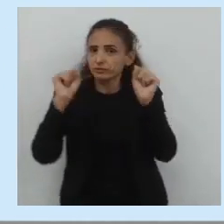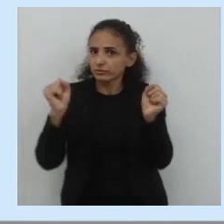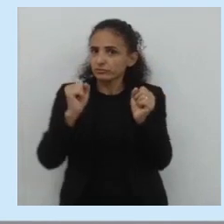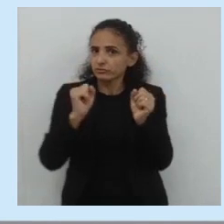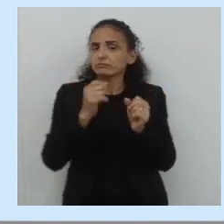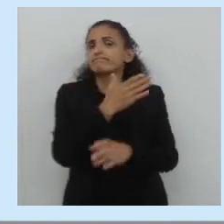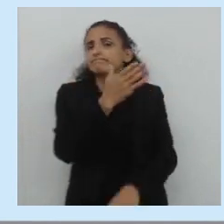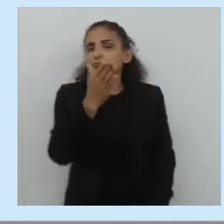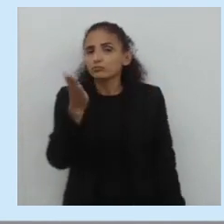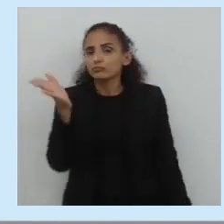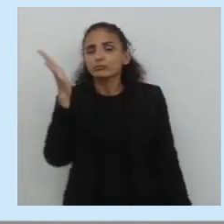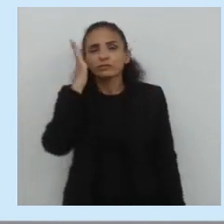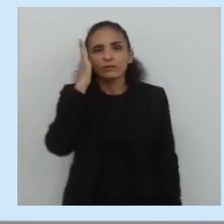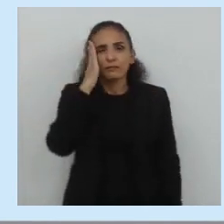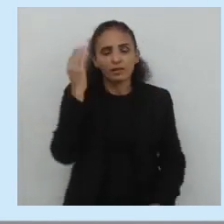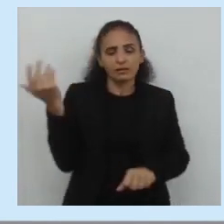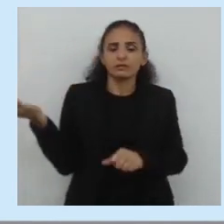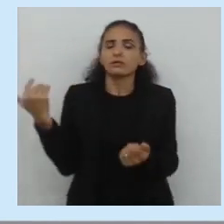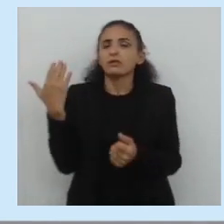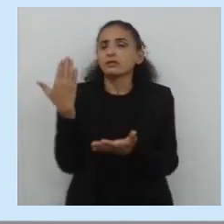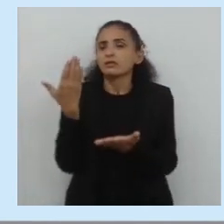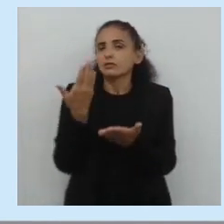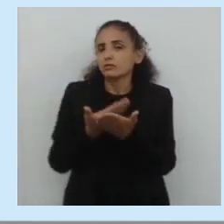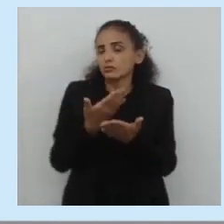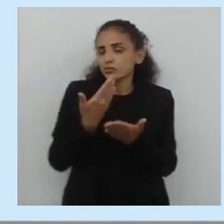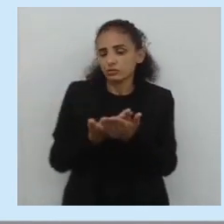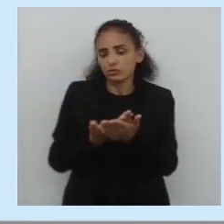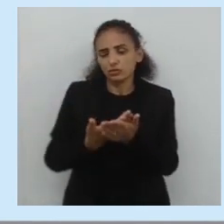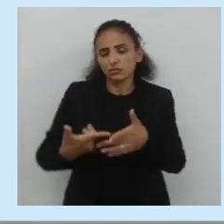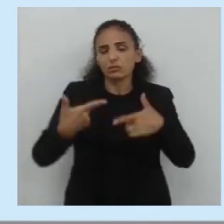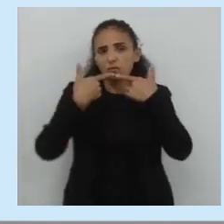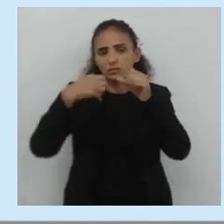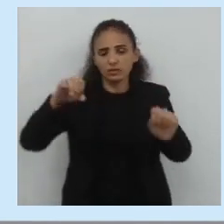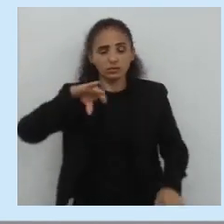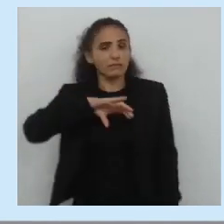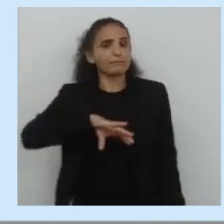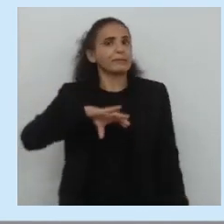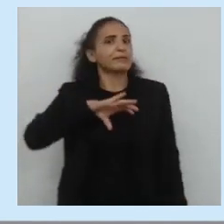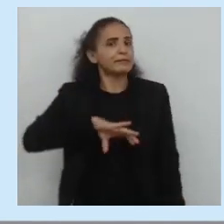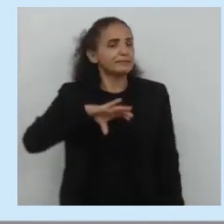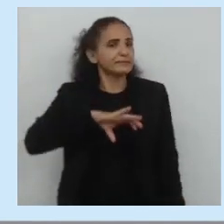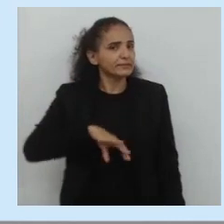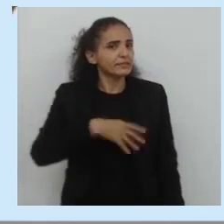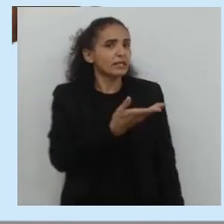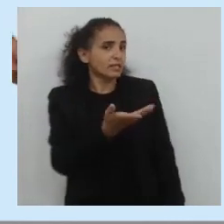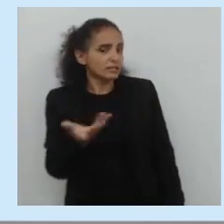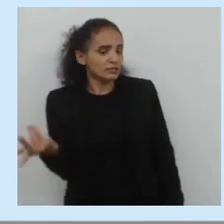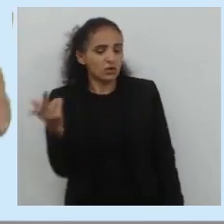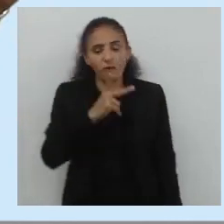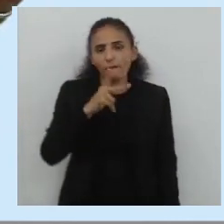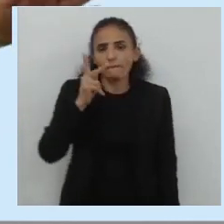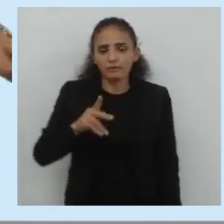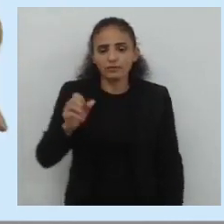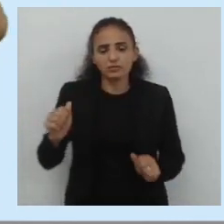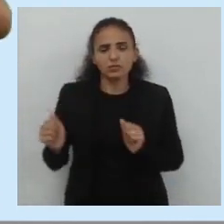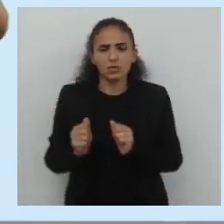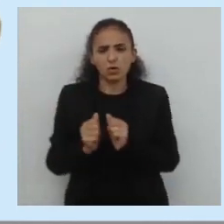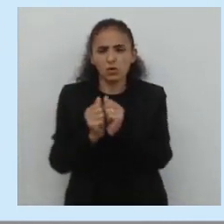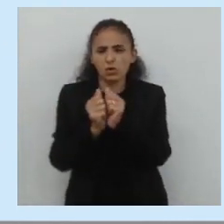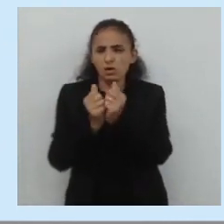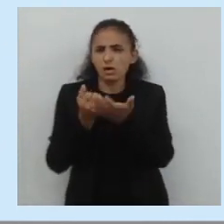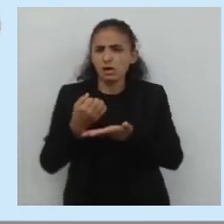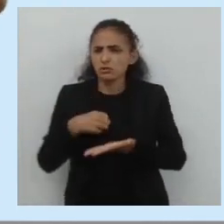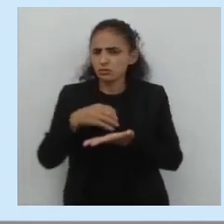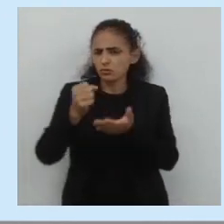texto. É para isso que, nas aulas de língua portuguesa, seu professor, sua professora, dá aula de conjunção,